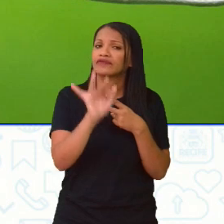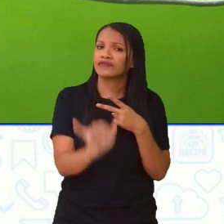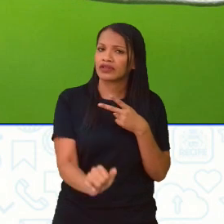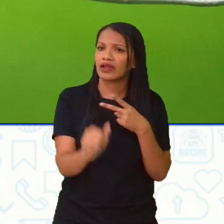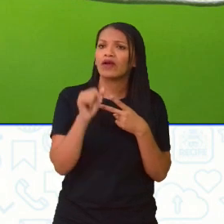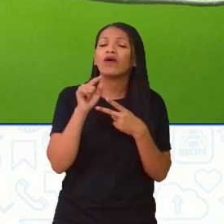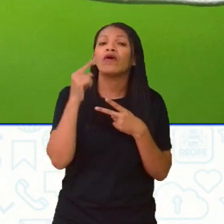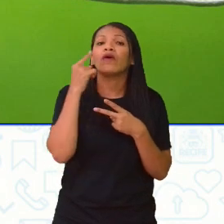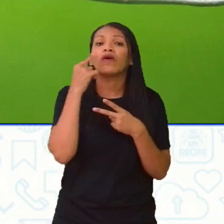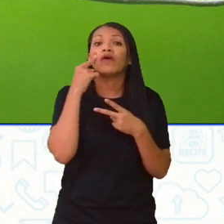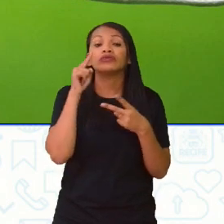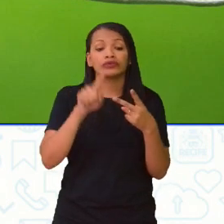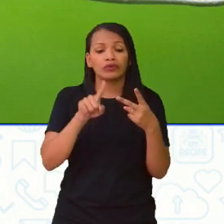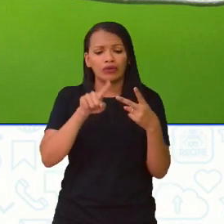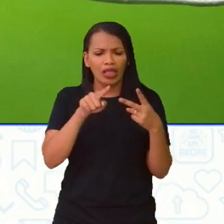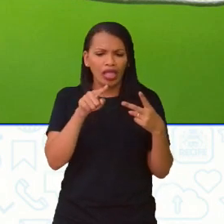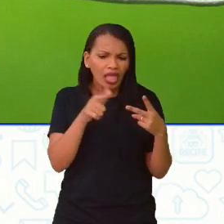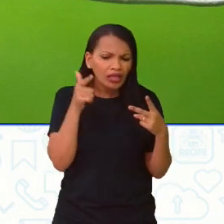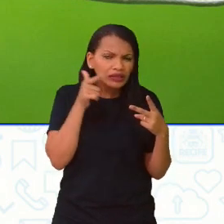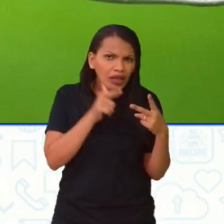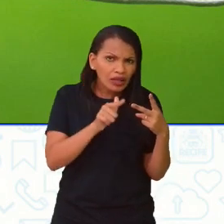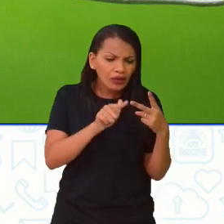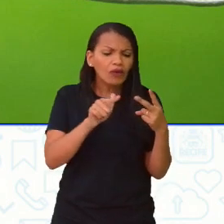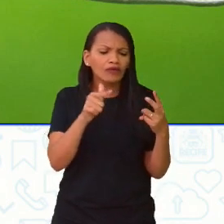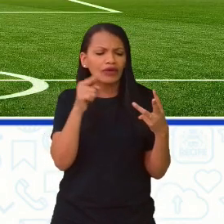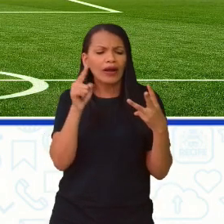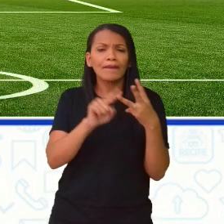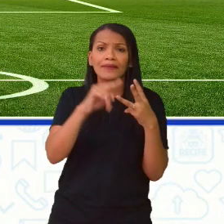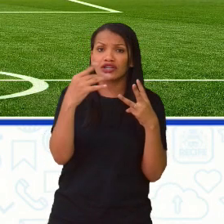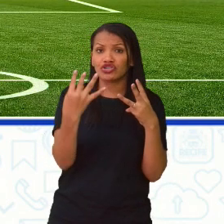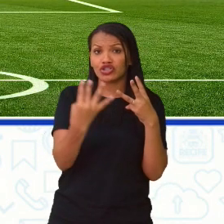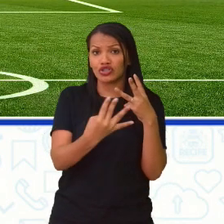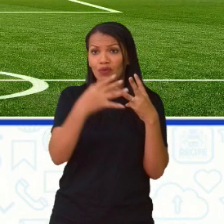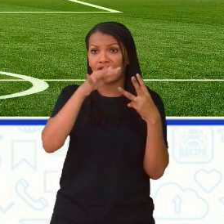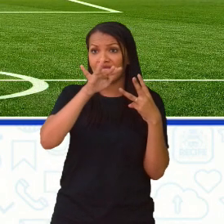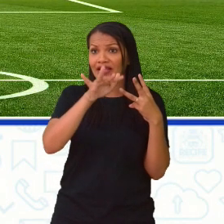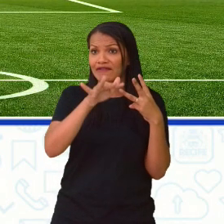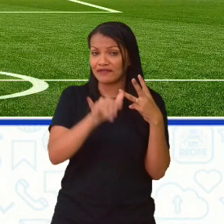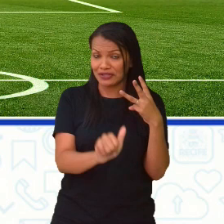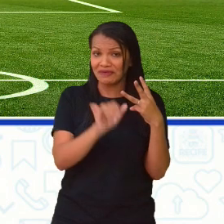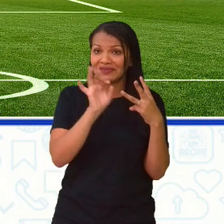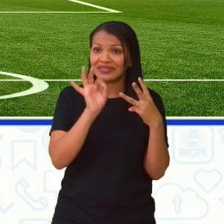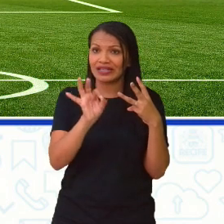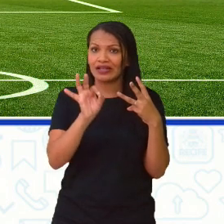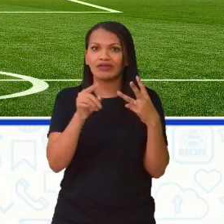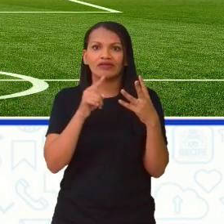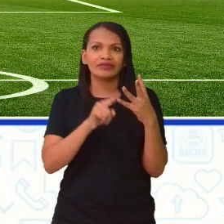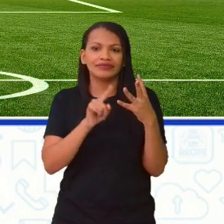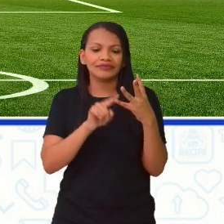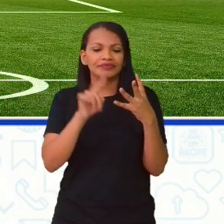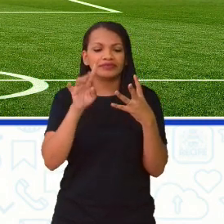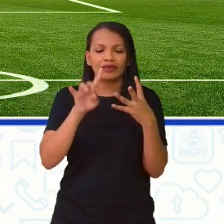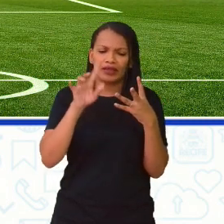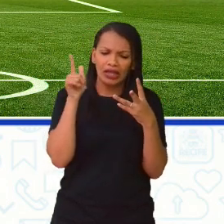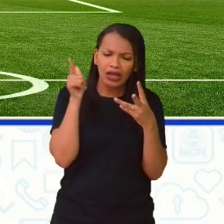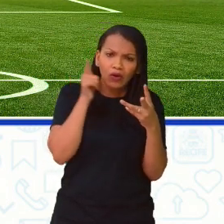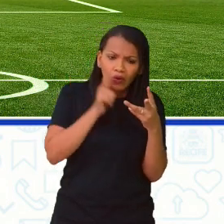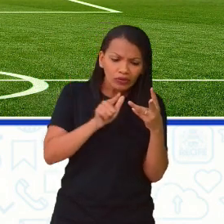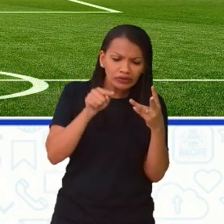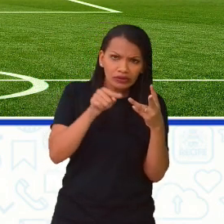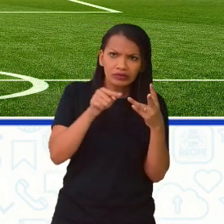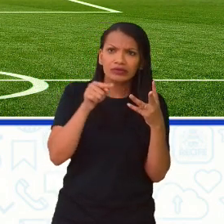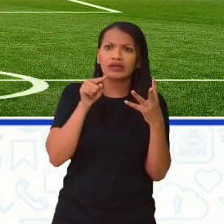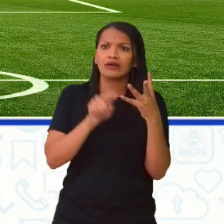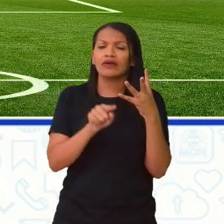os campeões das oitavas de final, passam pras quartas de final, tá certo? Os vencedores das quartas de final, passam